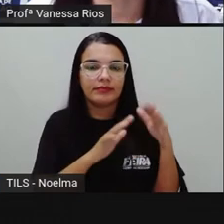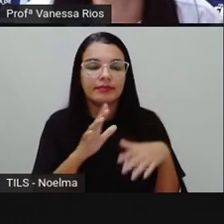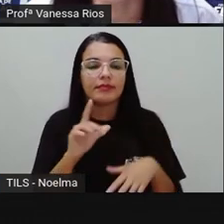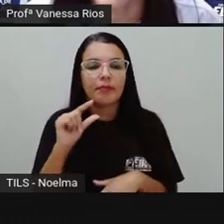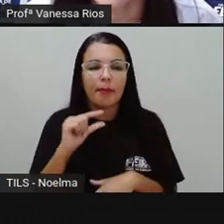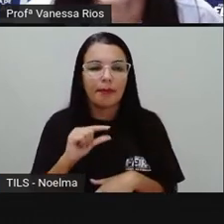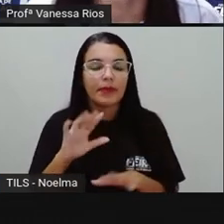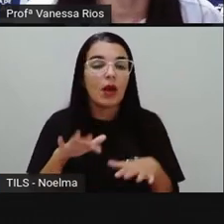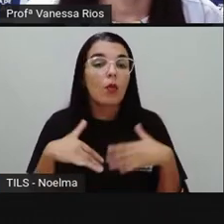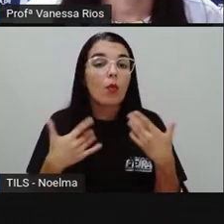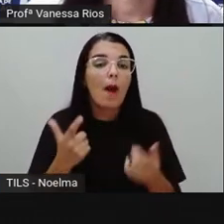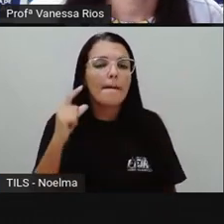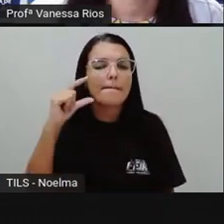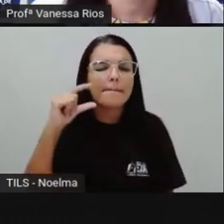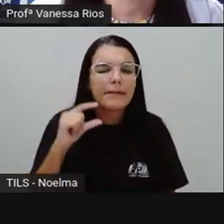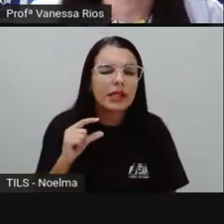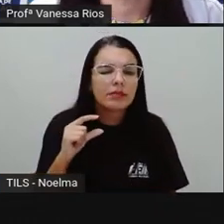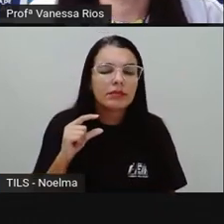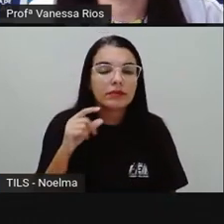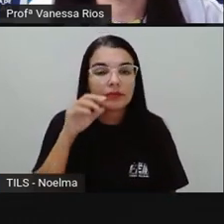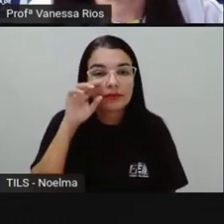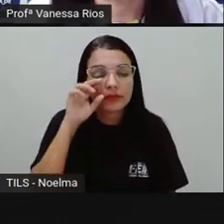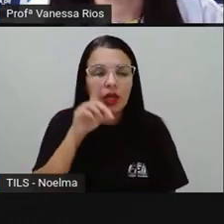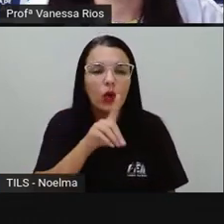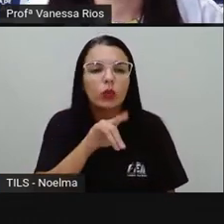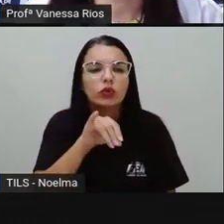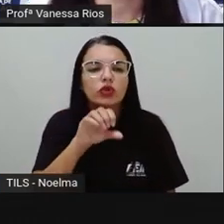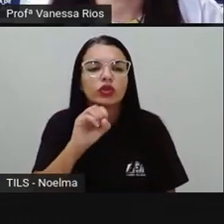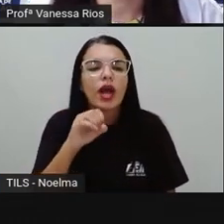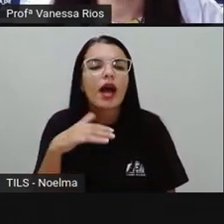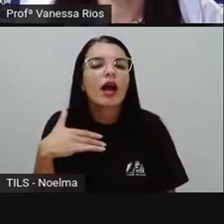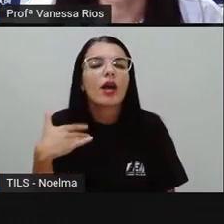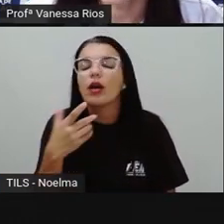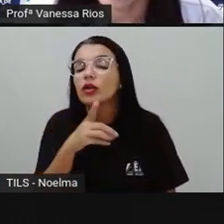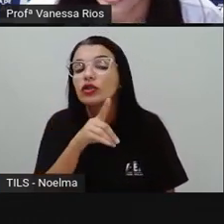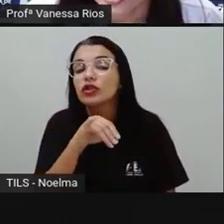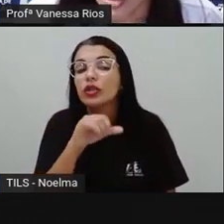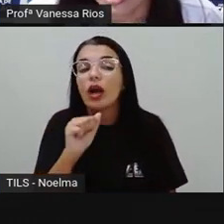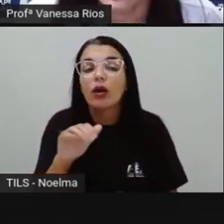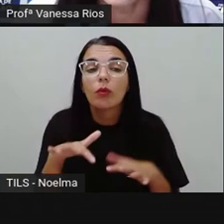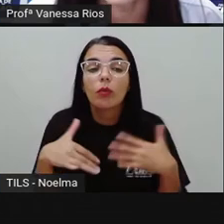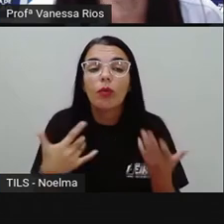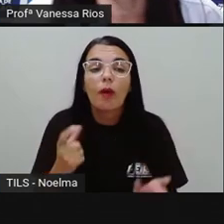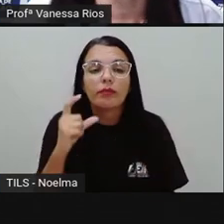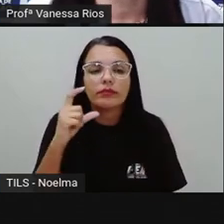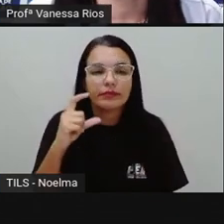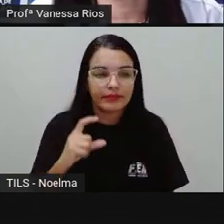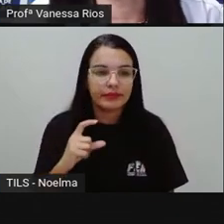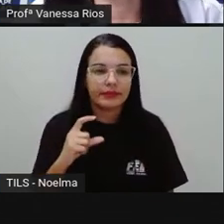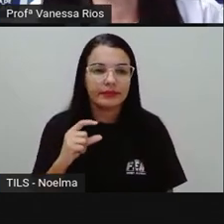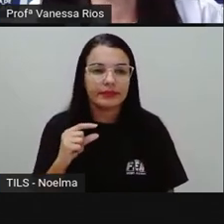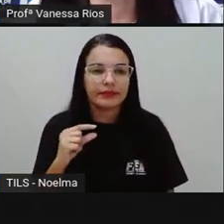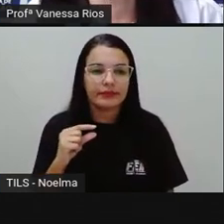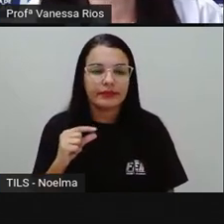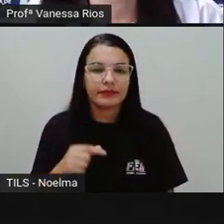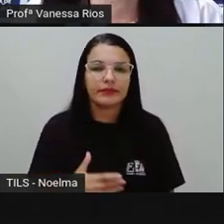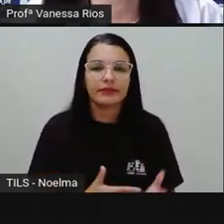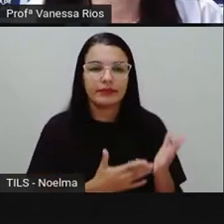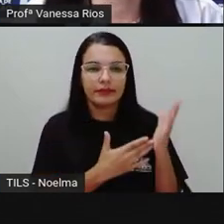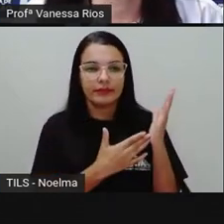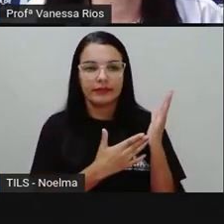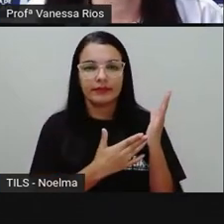mínimas. E aí percebemos aí, e também os tamanhos das colunas, que a coluna que